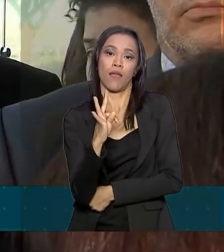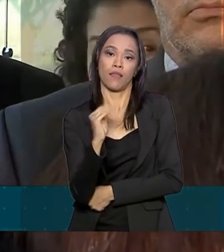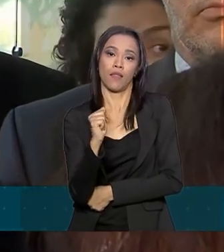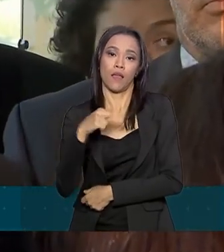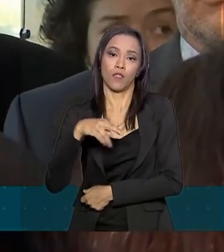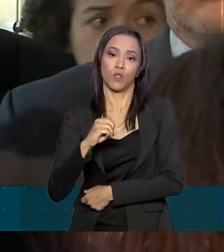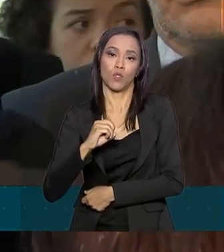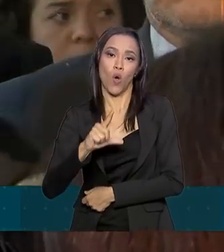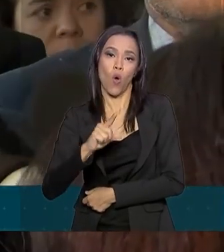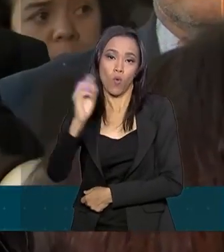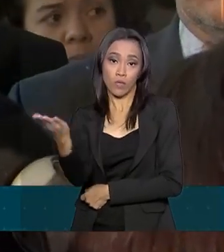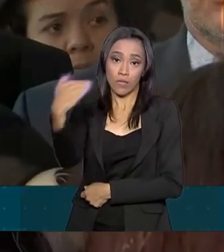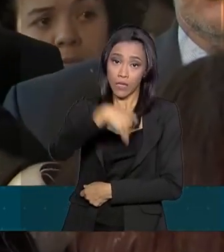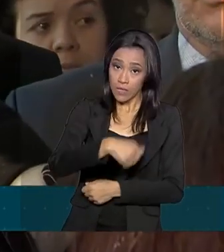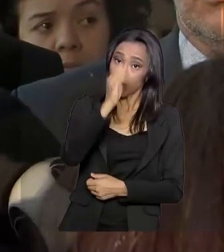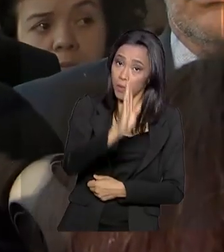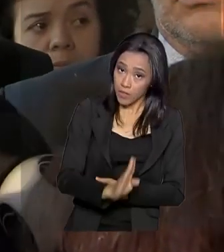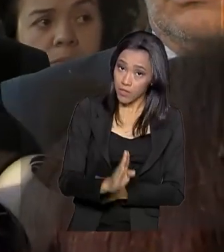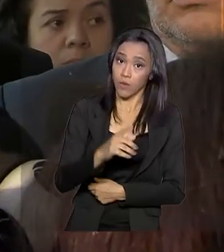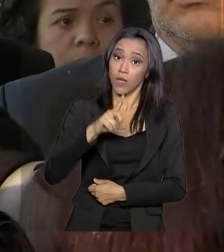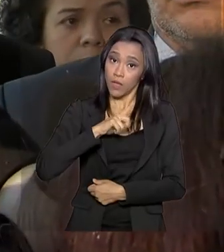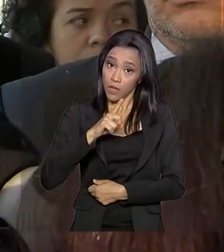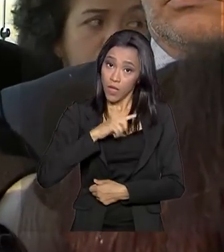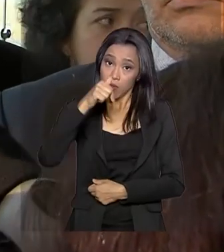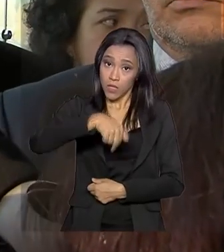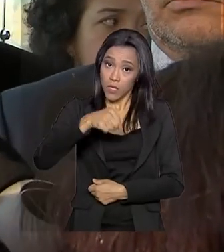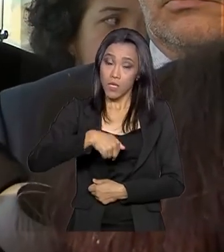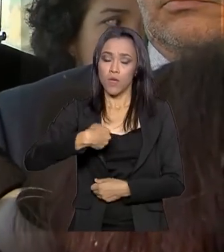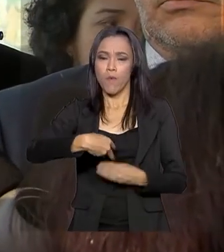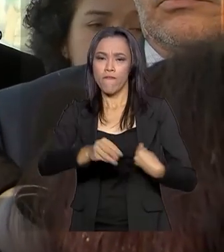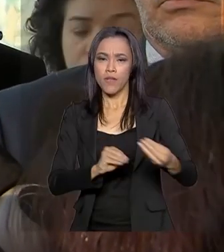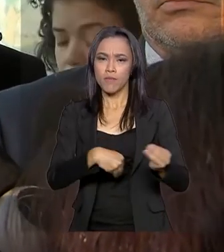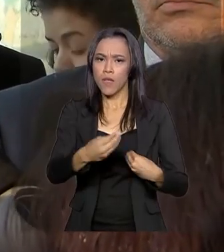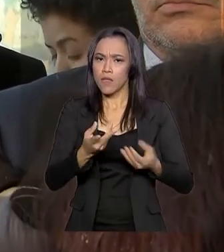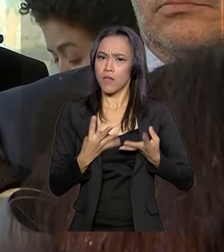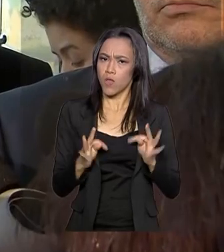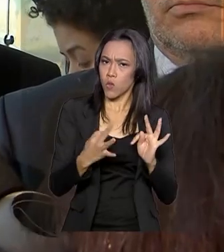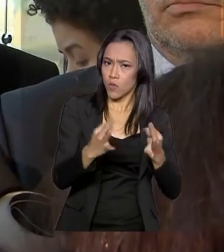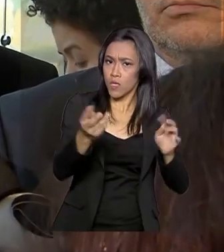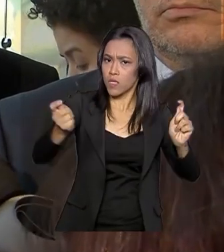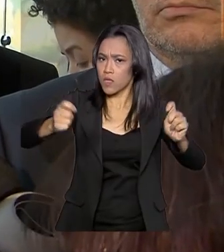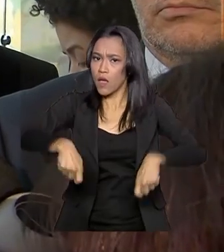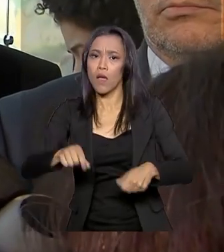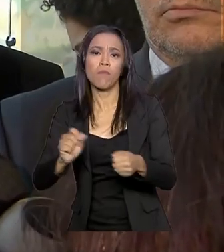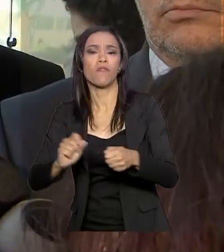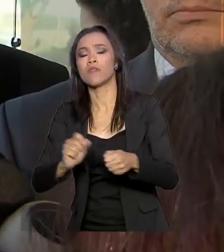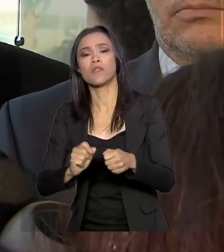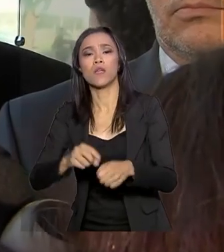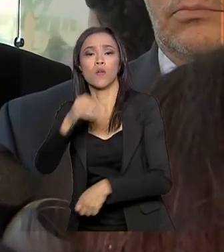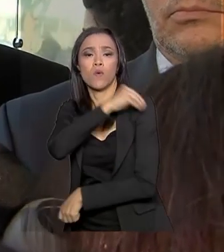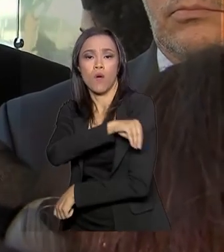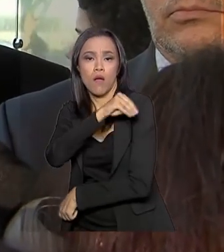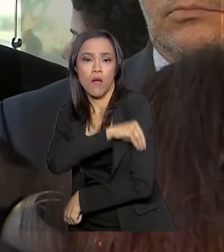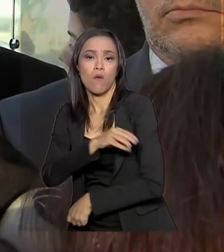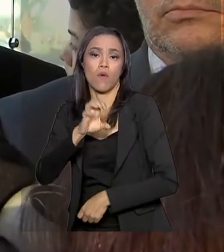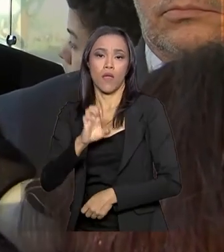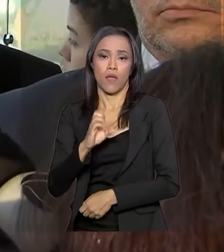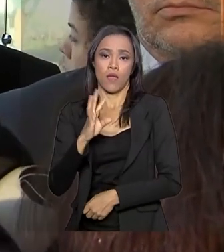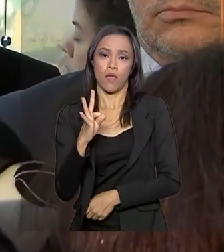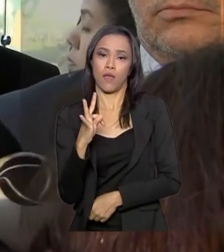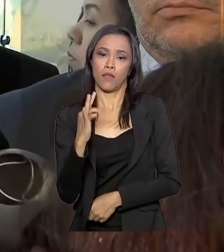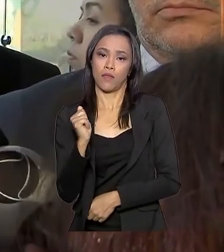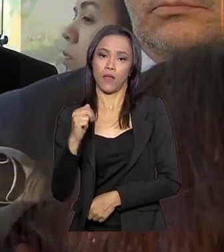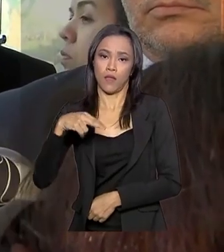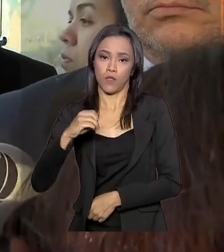tecnologia flexível, que pega a cana-de-açúcar e faz ou o etanol ou o açúcar. Então, para a gente poder abrir,